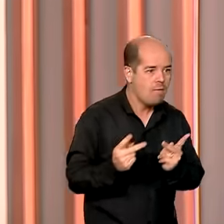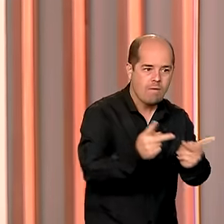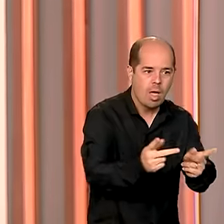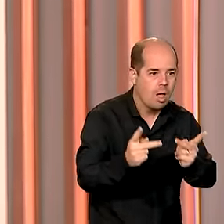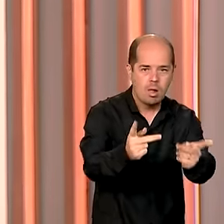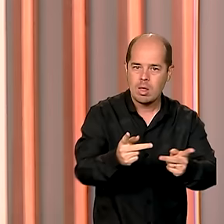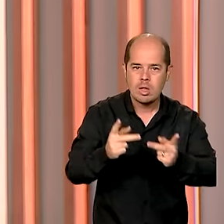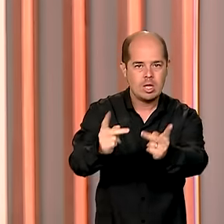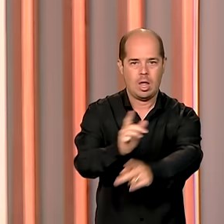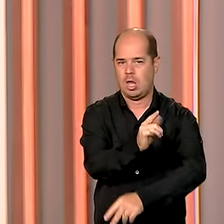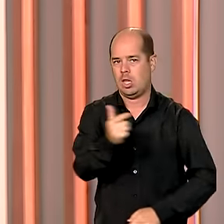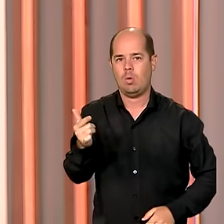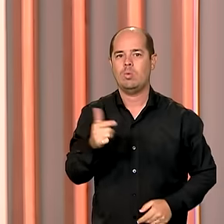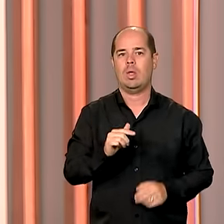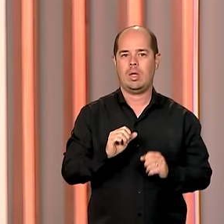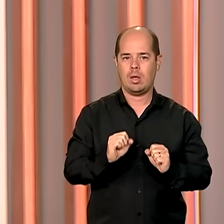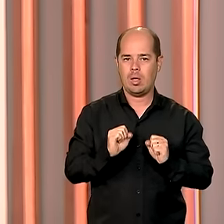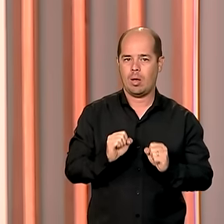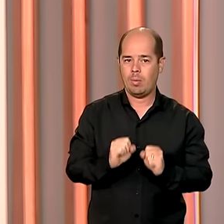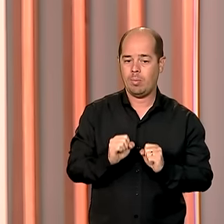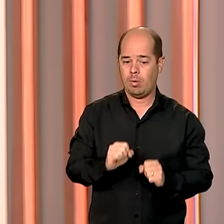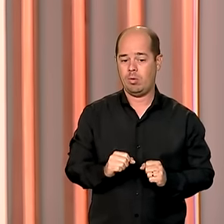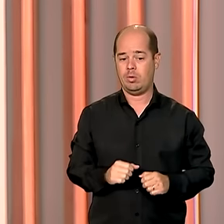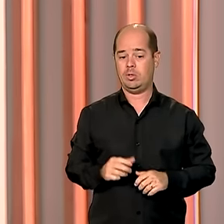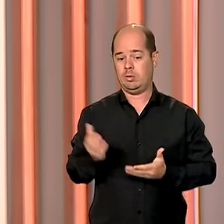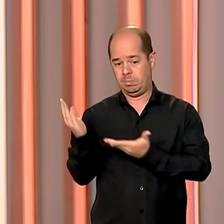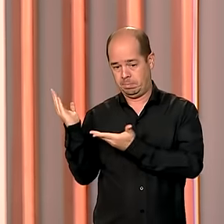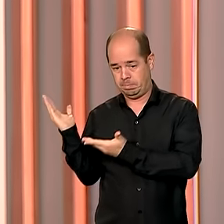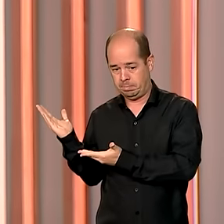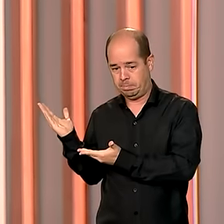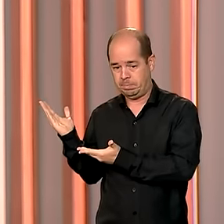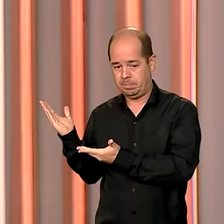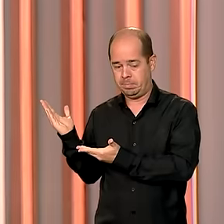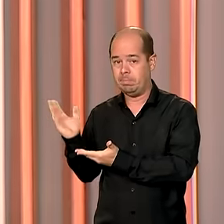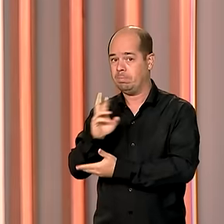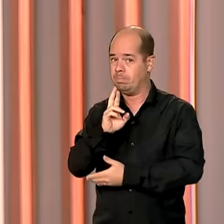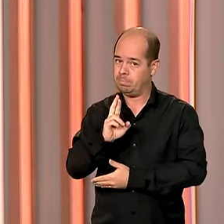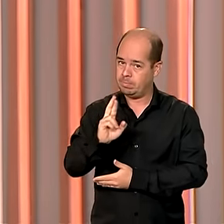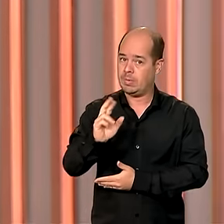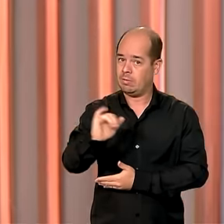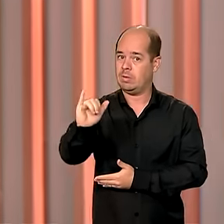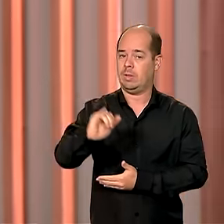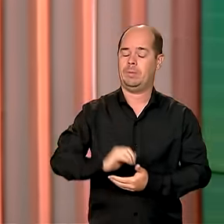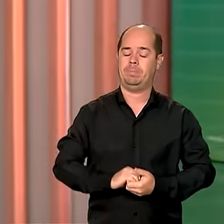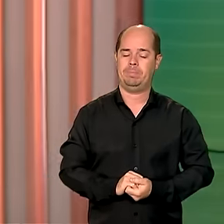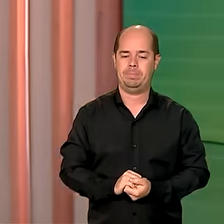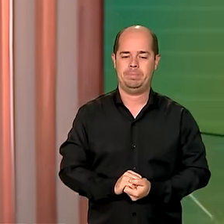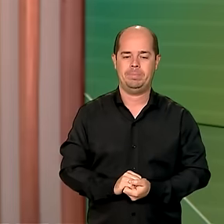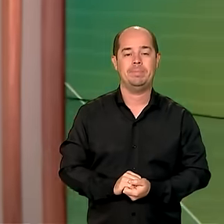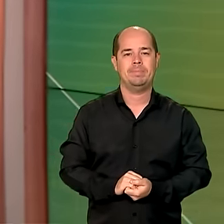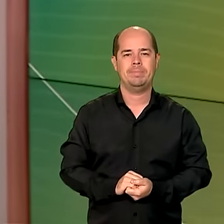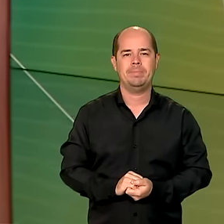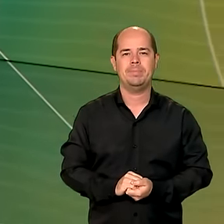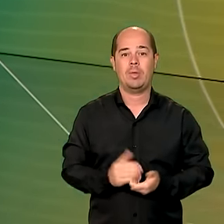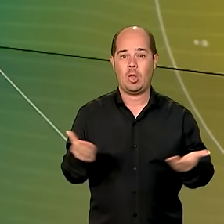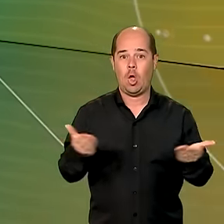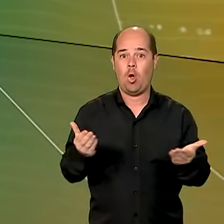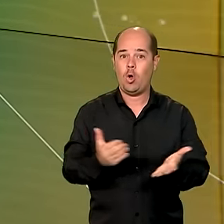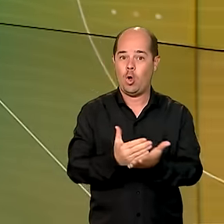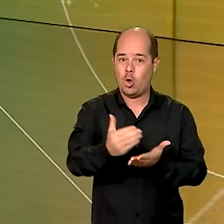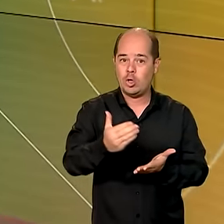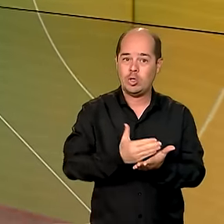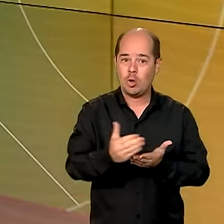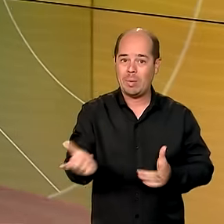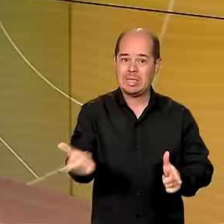.br barra falabr ou pelo telefone 135. E começa hoje o Desenrola para